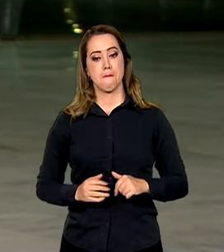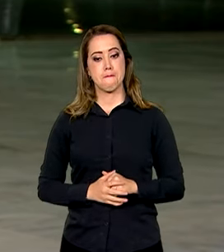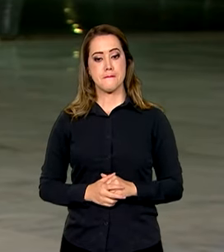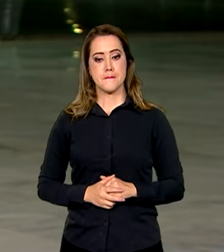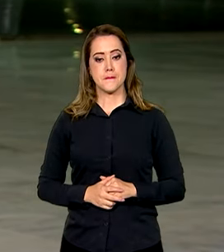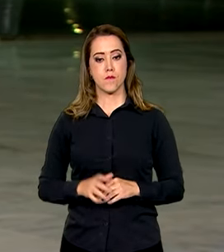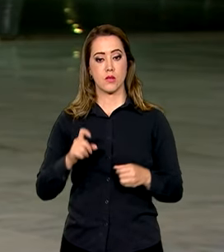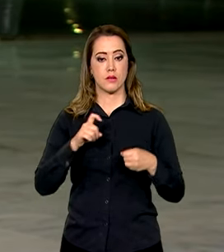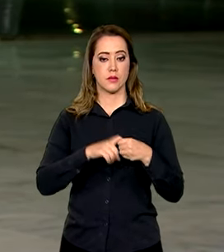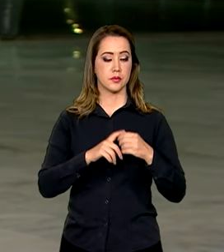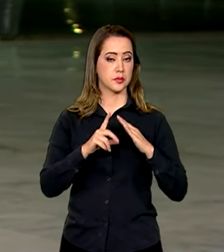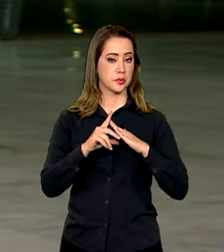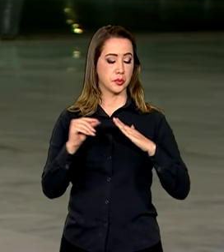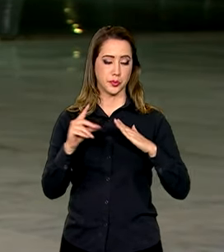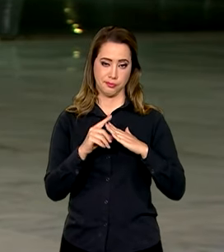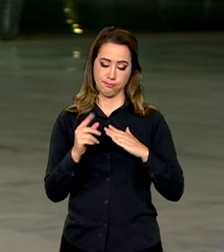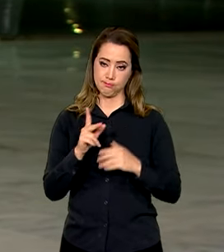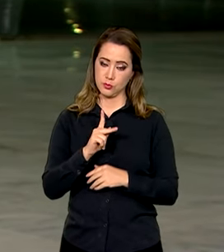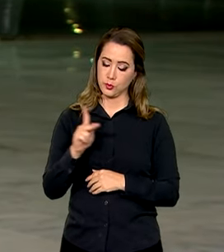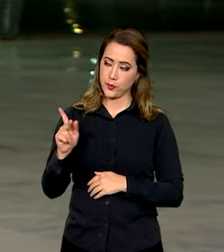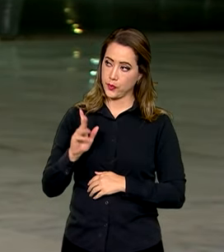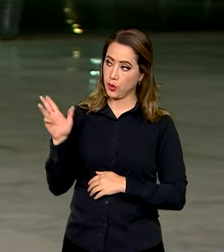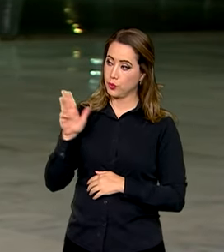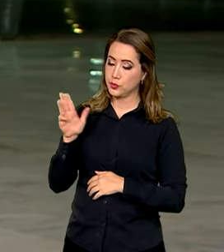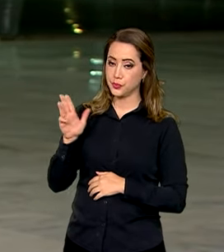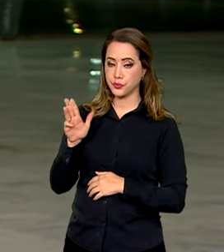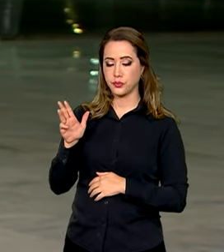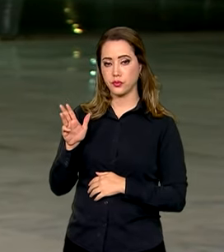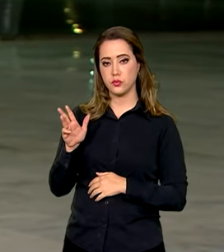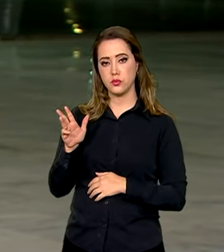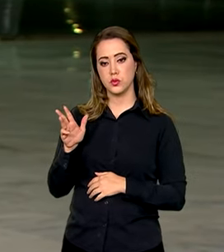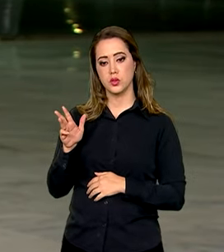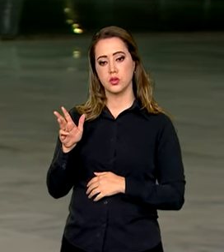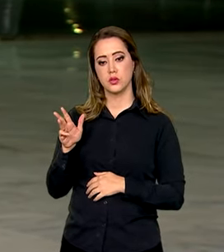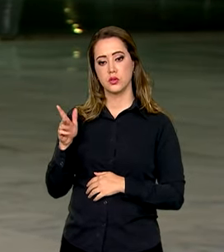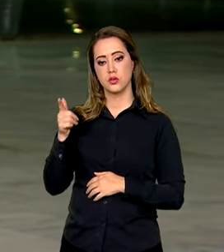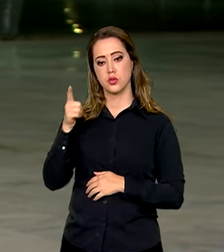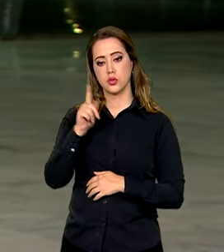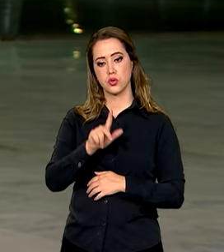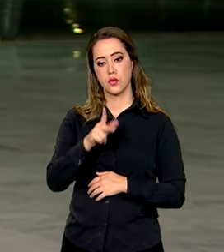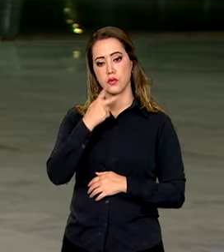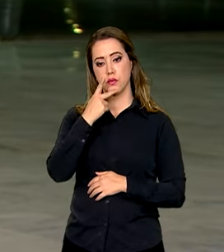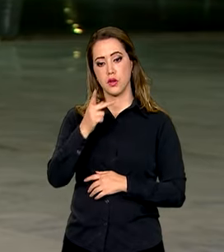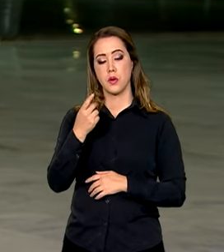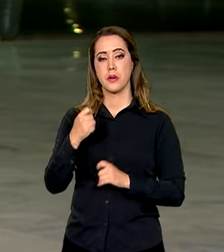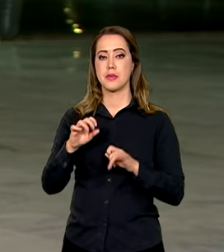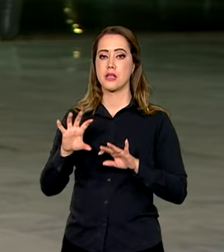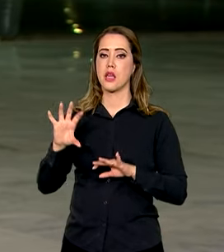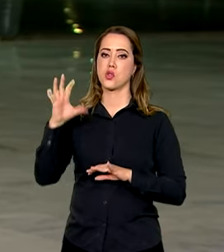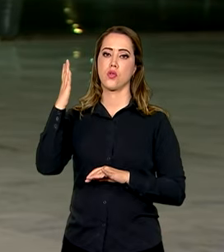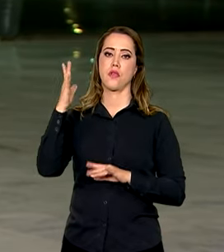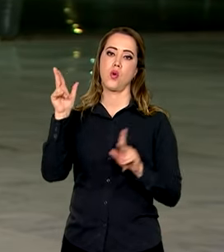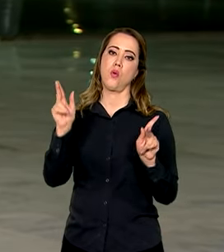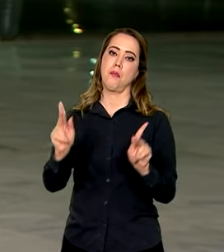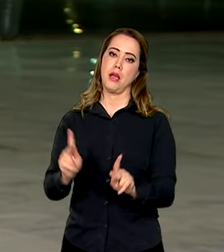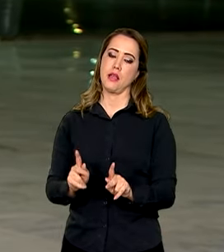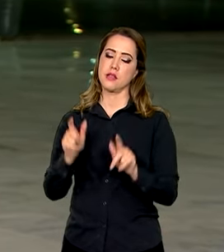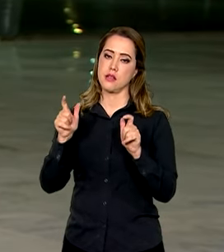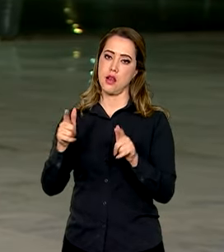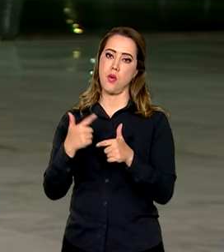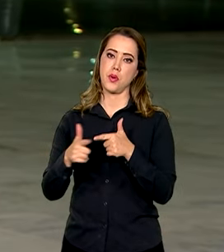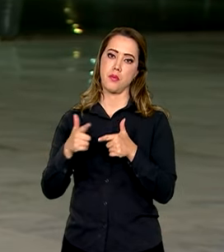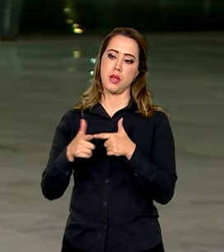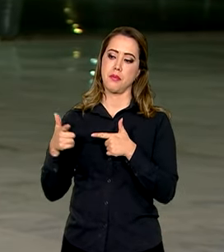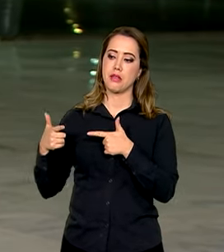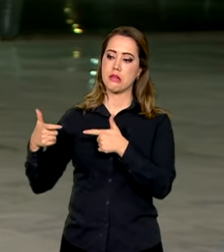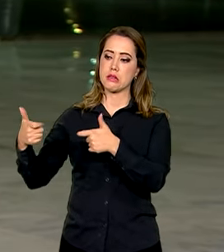de volta ao Palácio do Planalto, o presidente Lula voltou a defender uma solução pacífica no Oriente Médio e